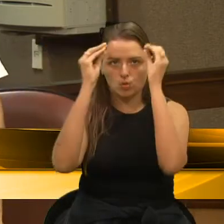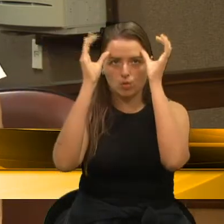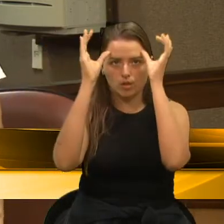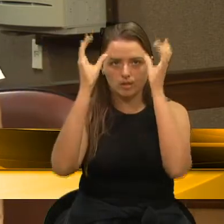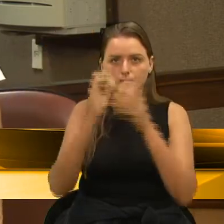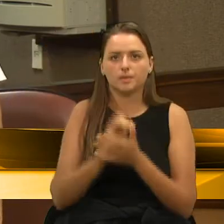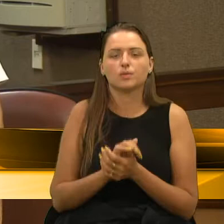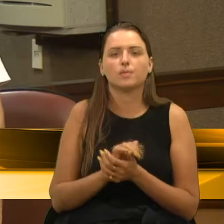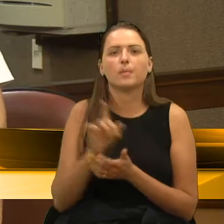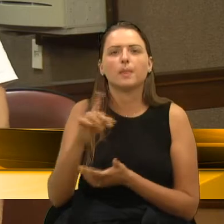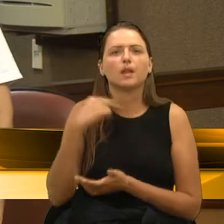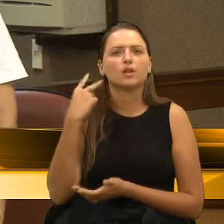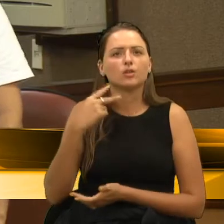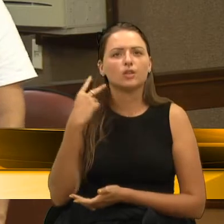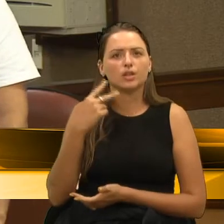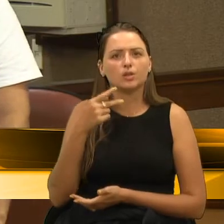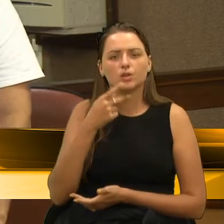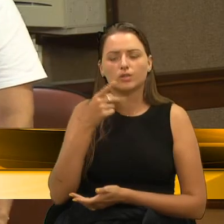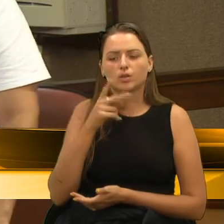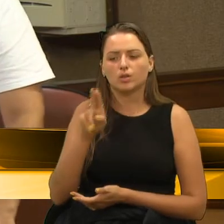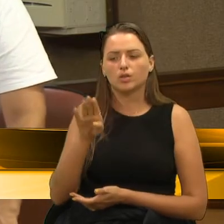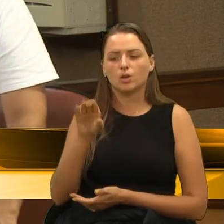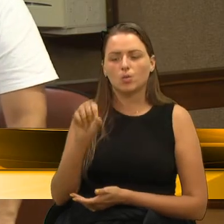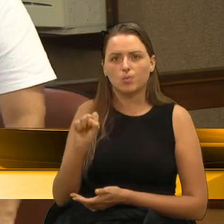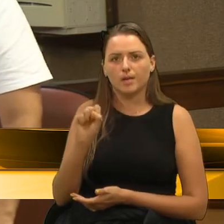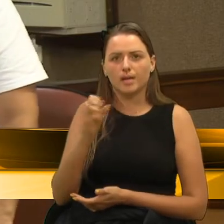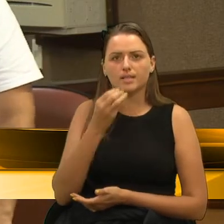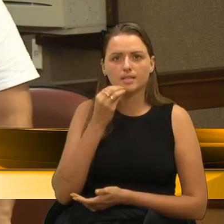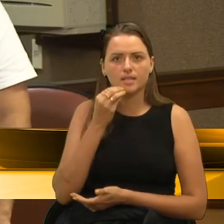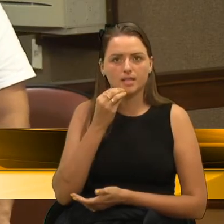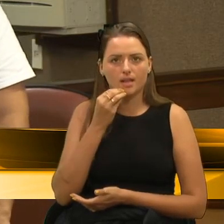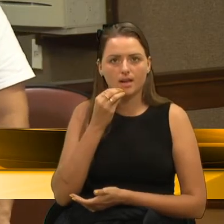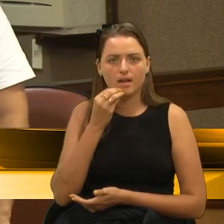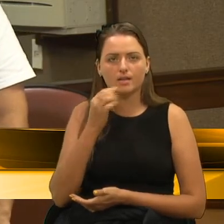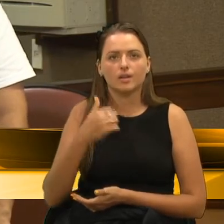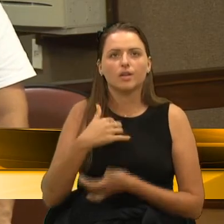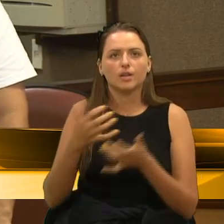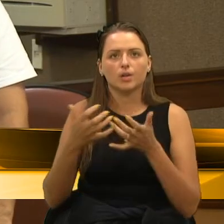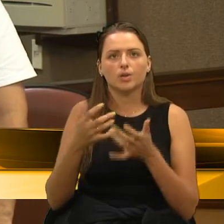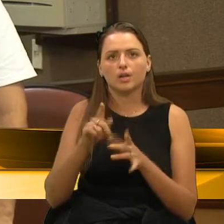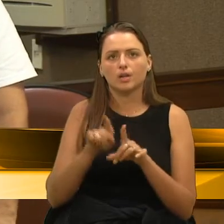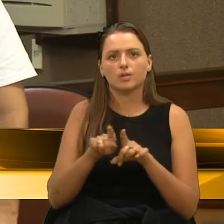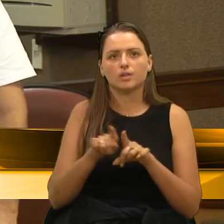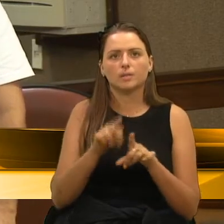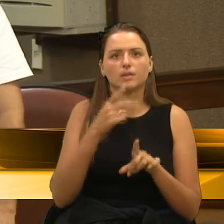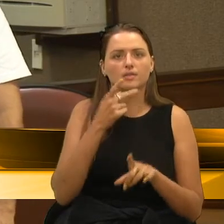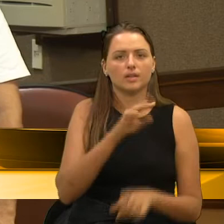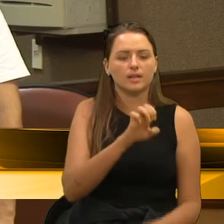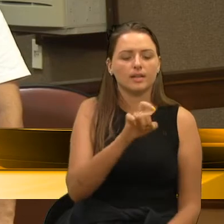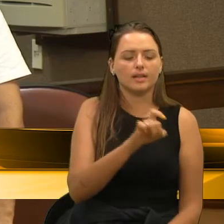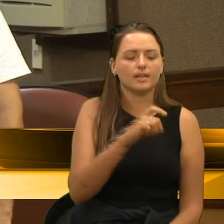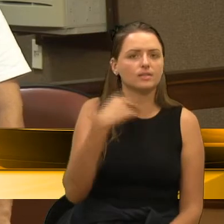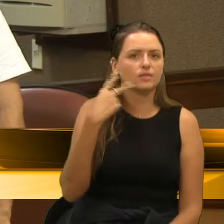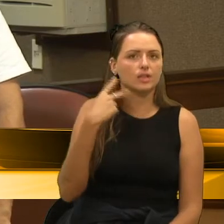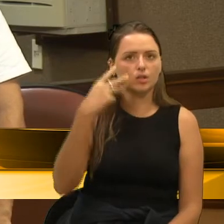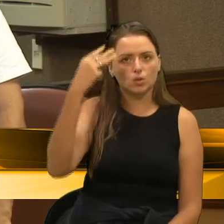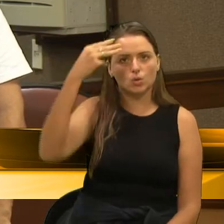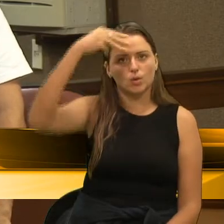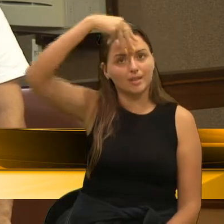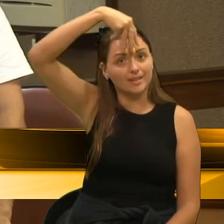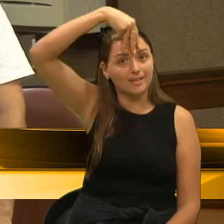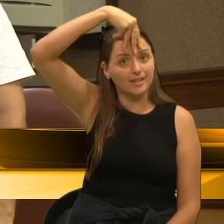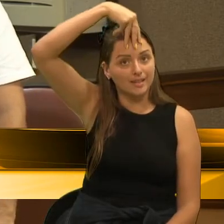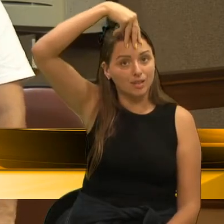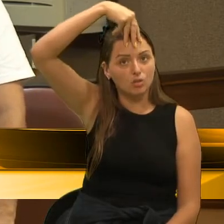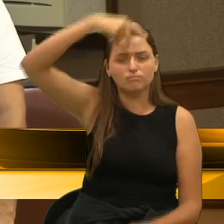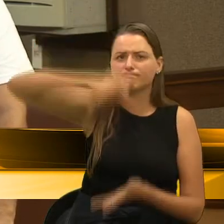vereador que falou da UBS de Ana Rec, eu quero também citar um ex-vereador, Kiko Girardi, que foi um grande